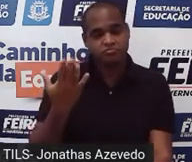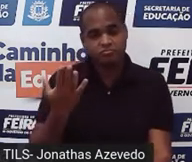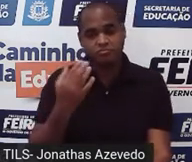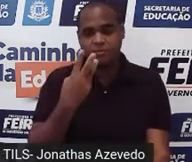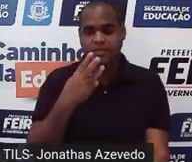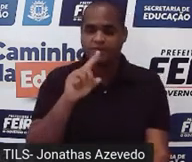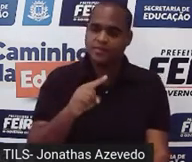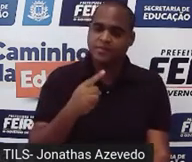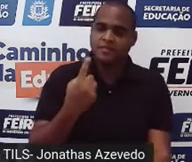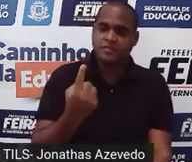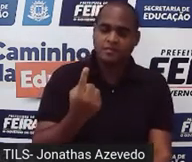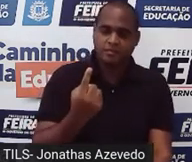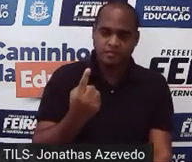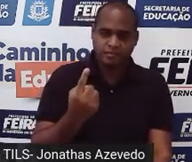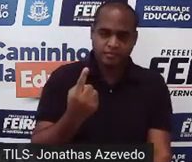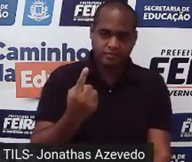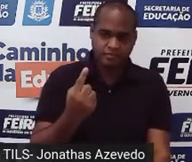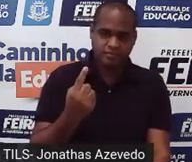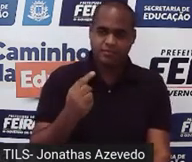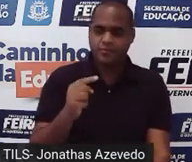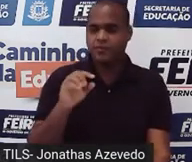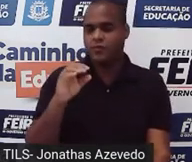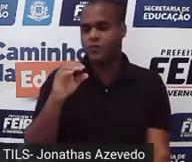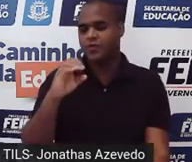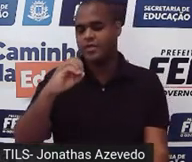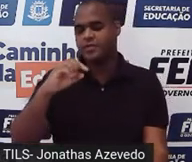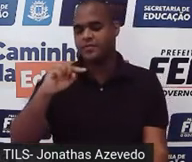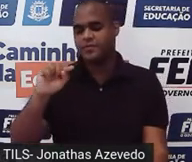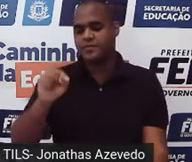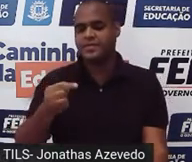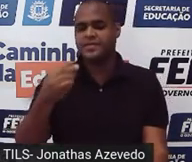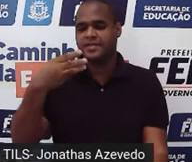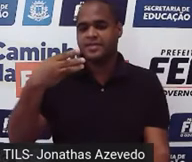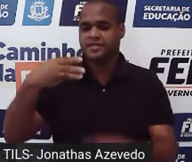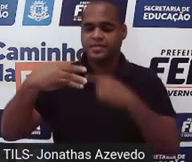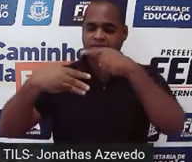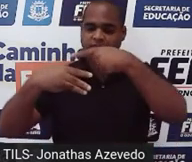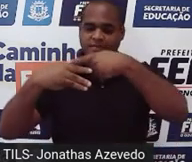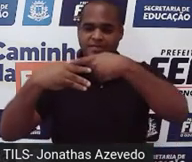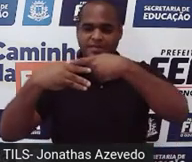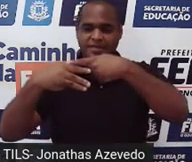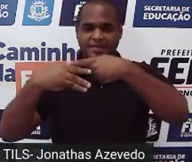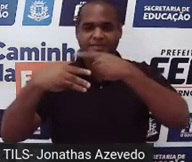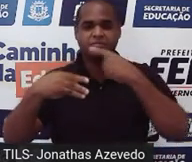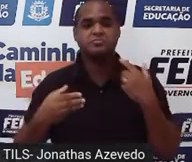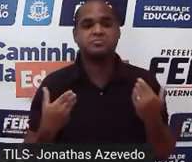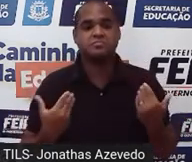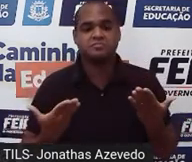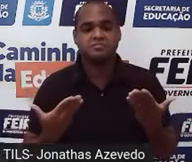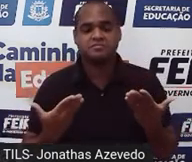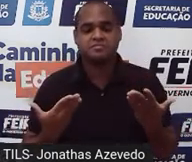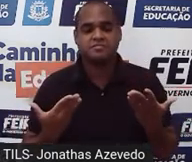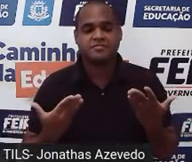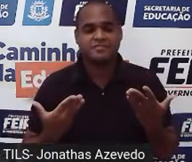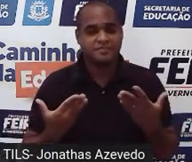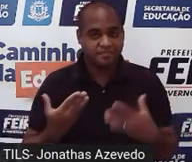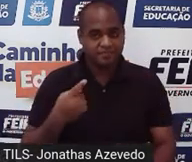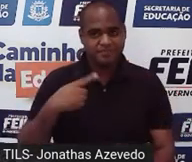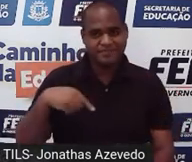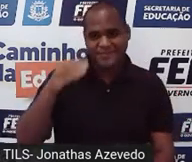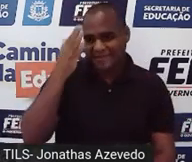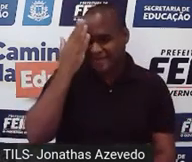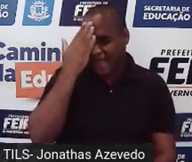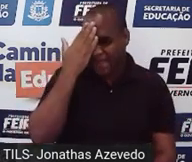número 3,1? Ou é aquele número 0,3 com a barrinha em cima? A gente já teve a